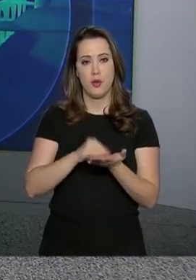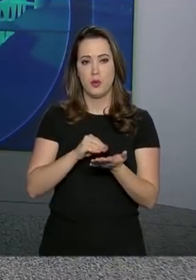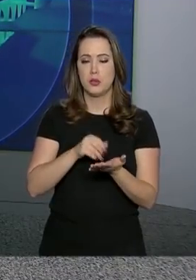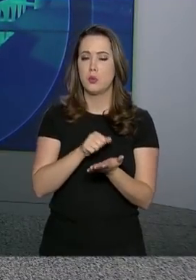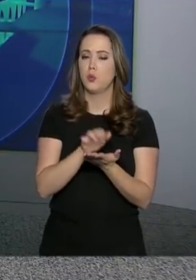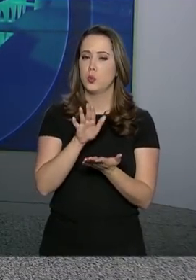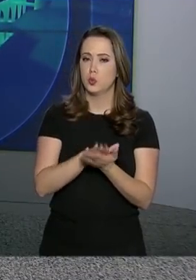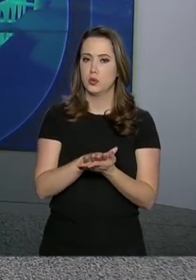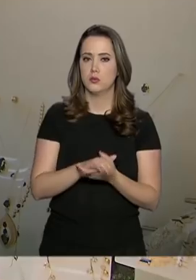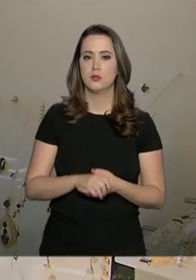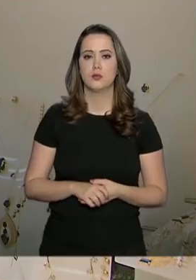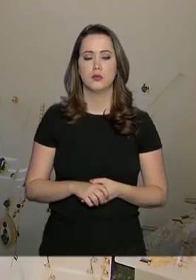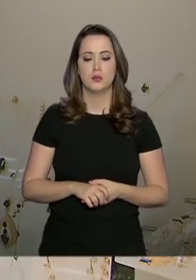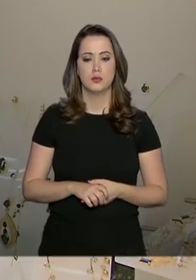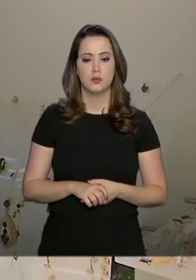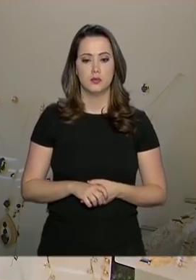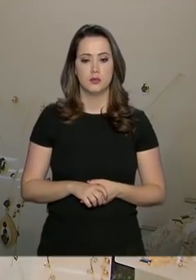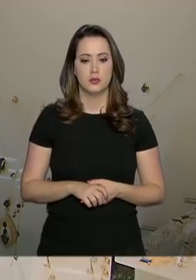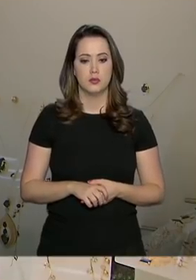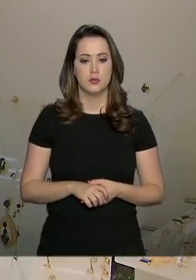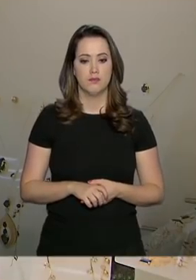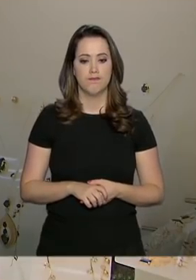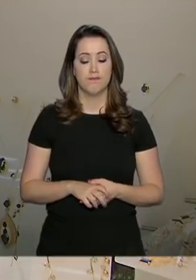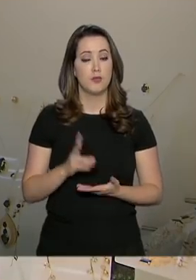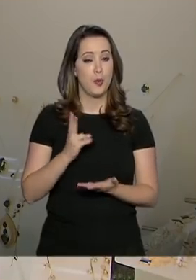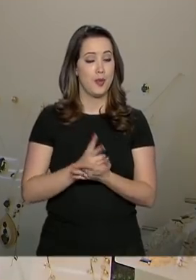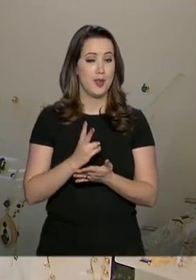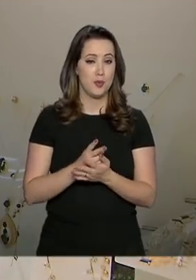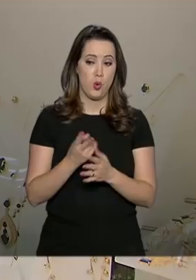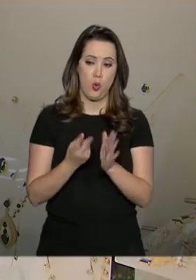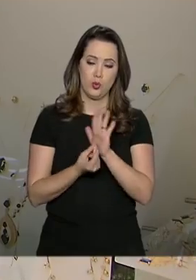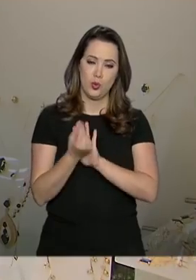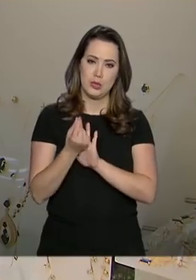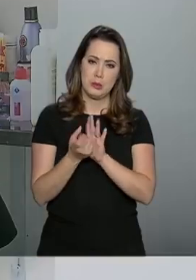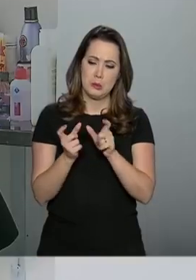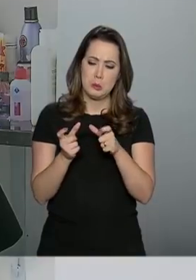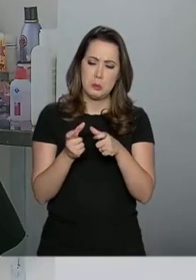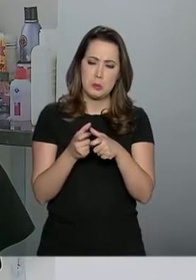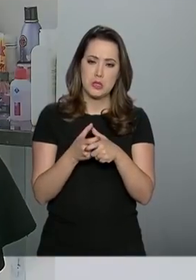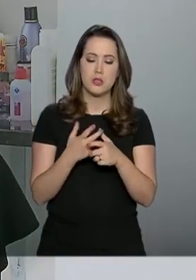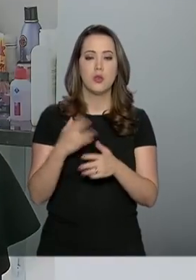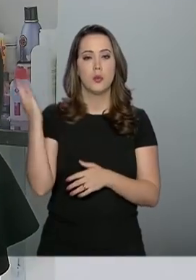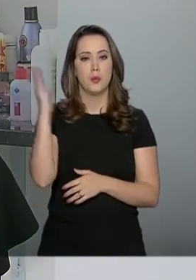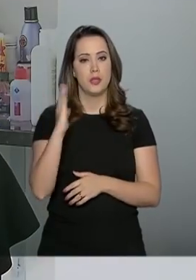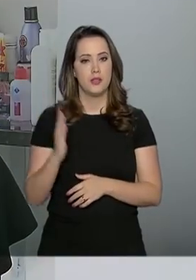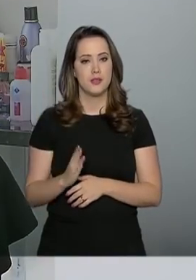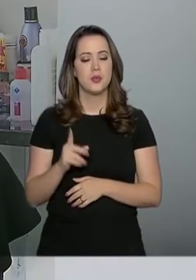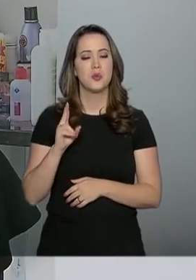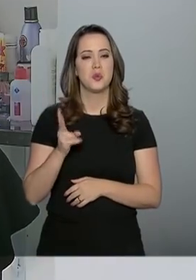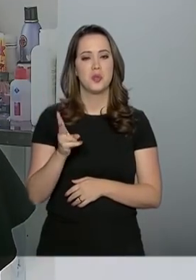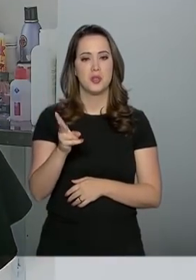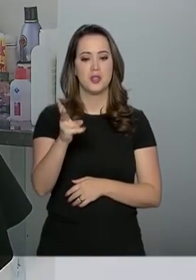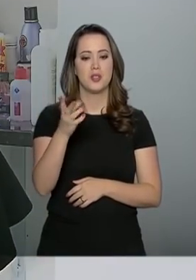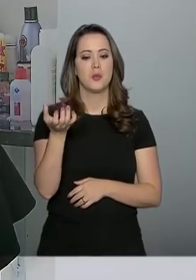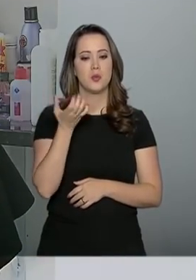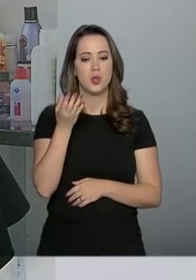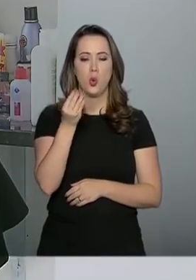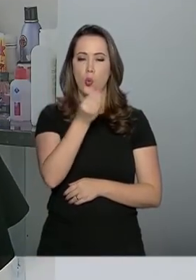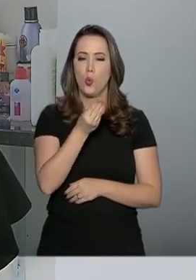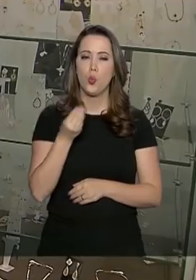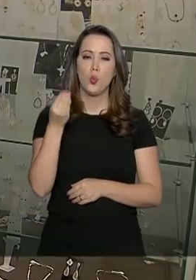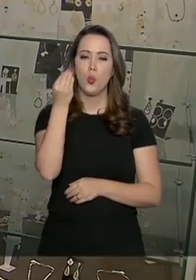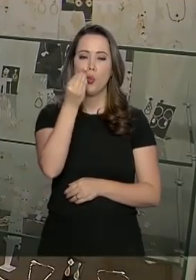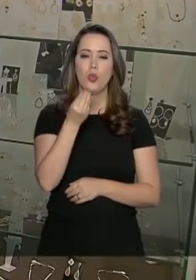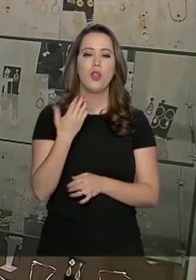paga a multa. Mesmo quando o orçamento está apertado, o brasileiro não dispensa o cuidado com a